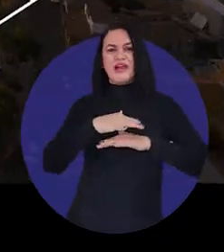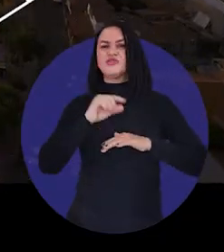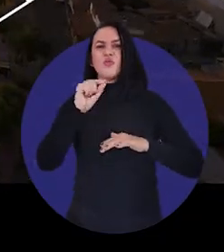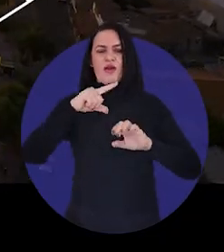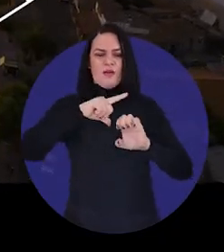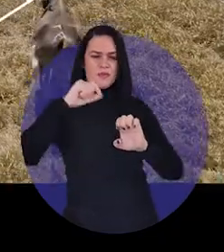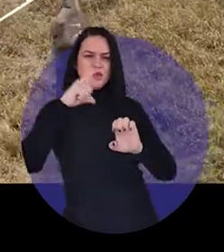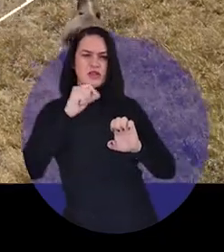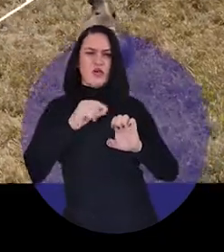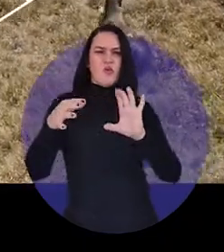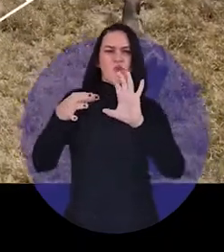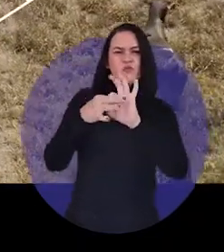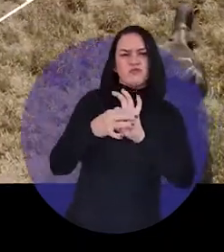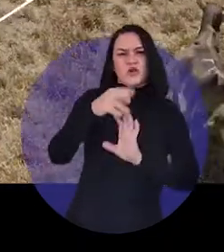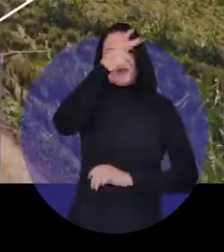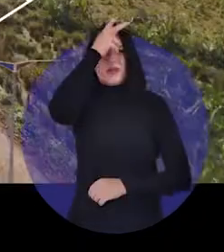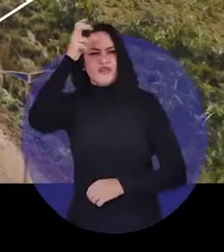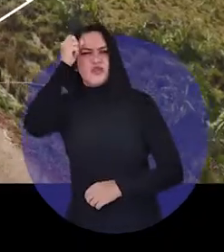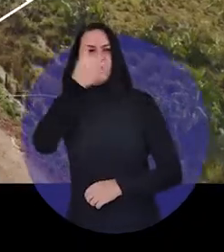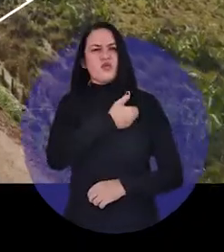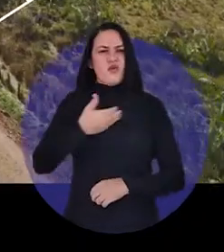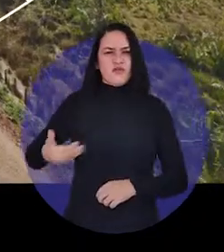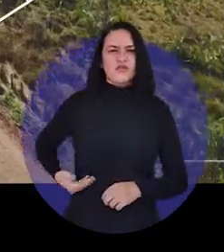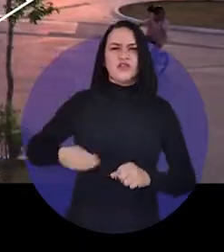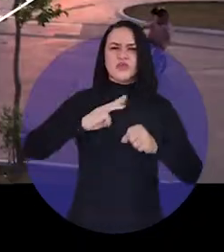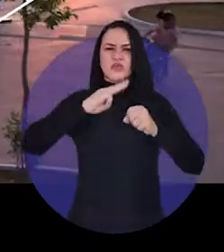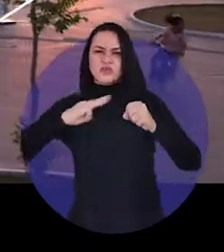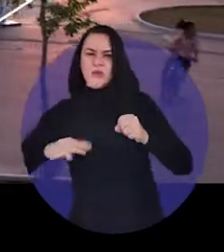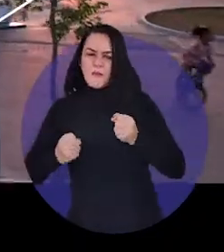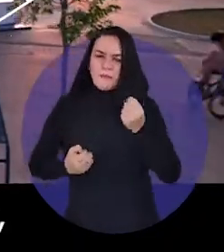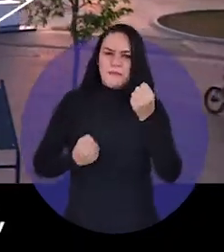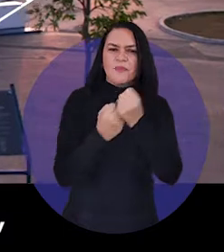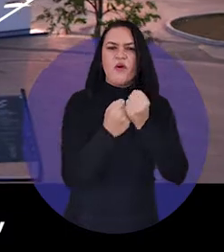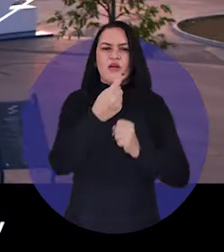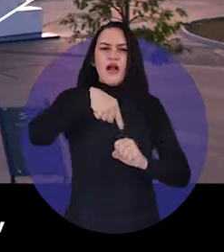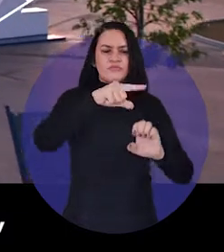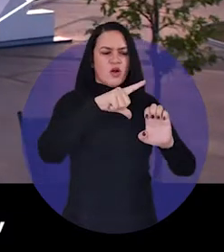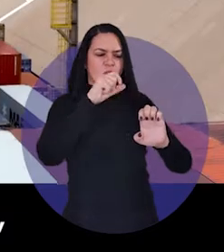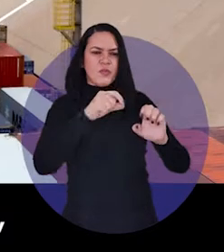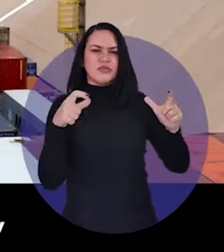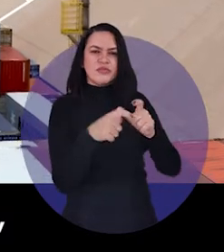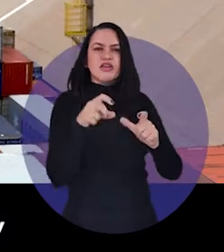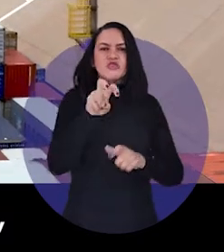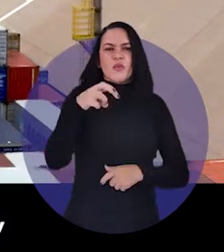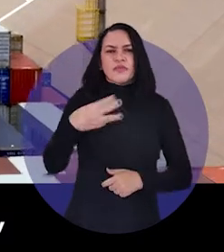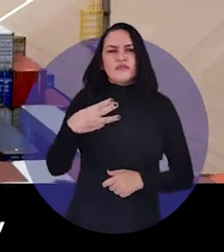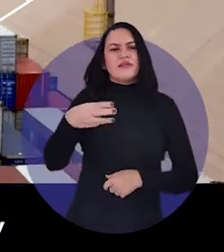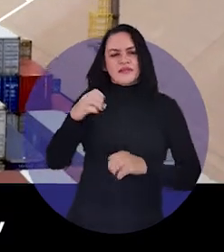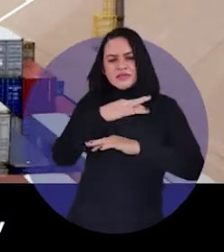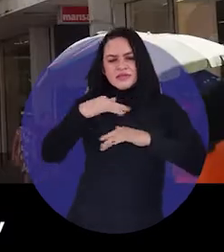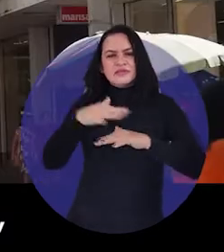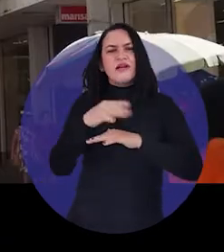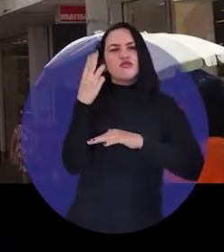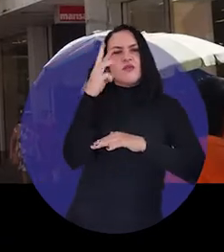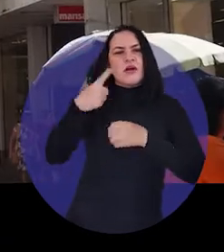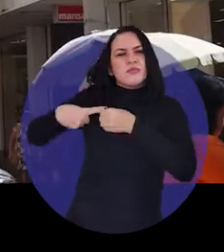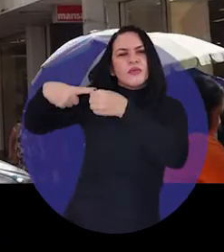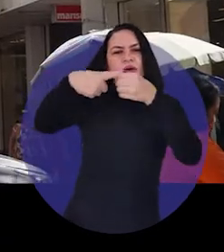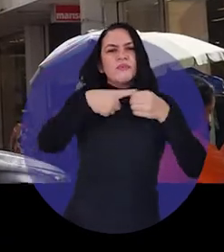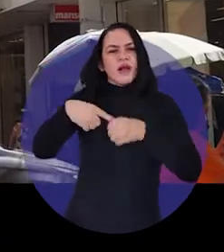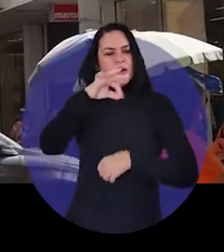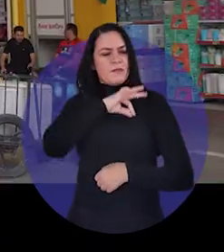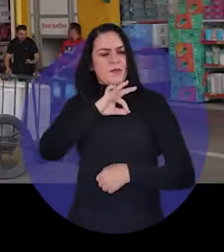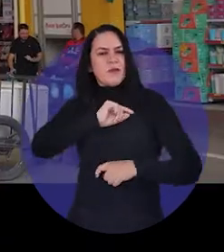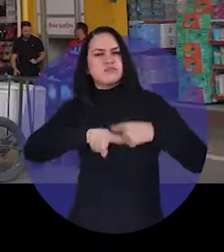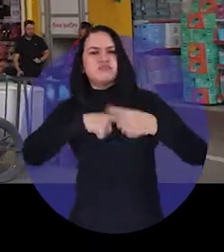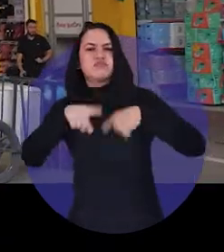Dino uniu o governo, prefeituras e o SEBRAE para apoiar os micro e pequenos empreendedores em 53 cidades do Maranhão. Gerando